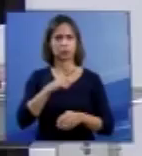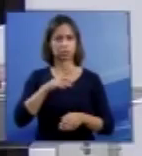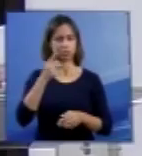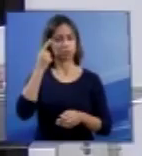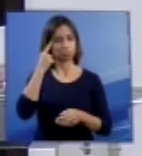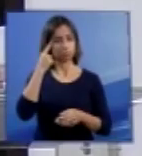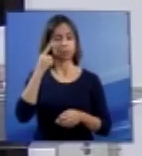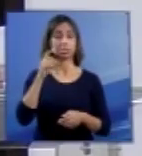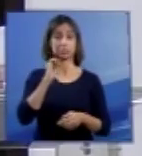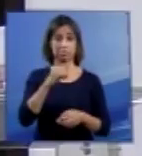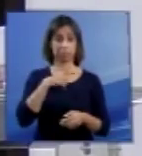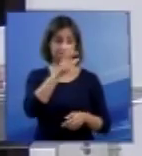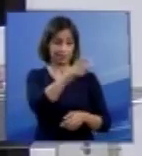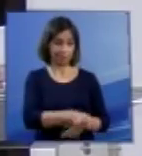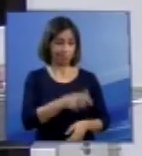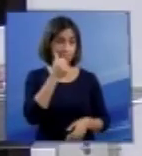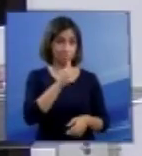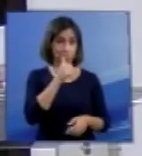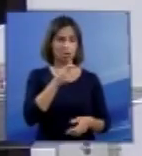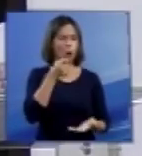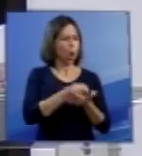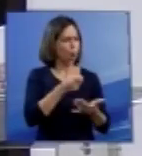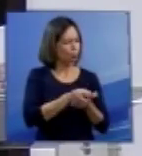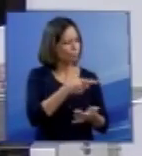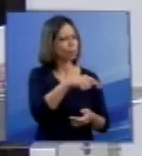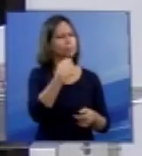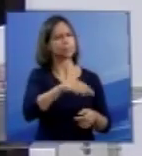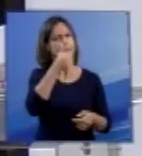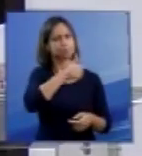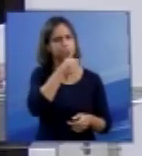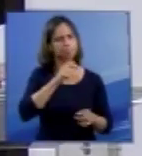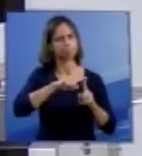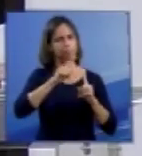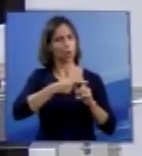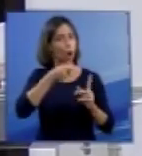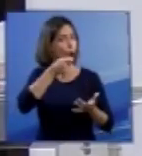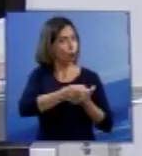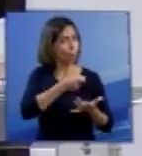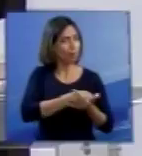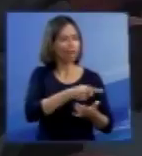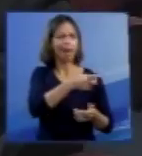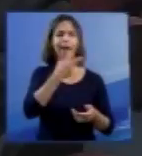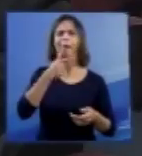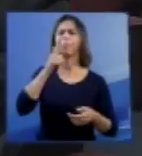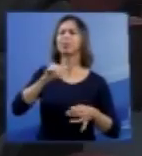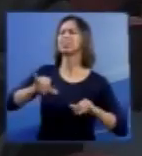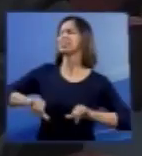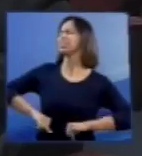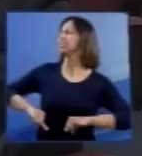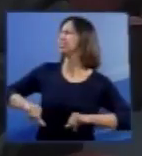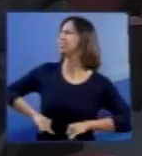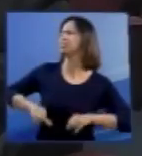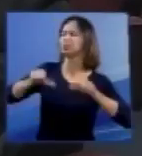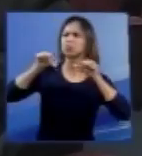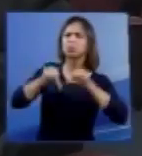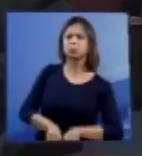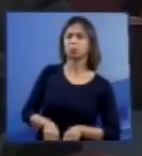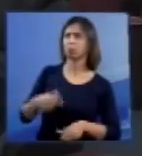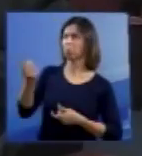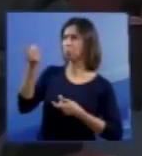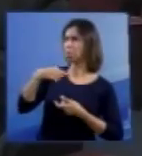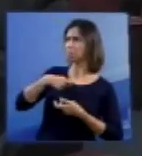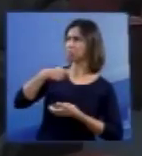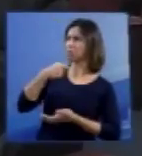manter essa gravidez é uma tortura. Obrigá-la. Por quê? se por sua decisão ela